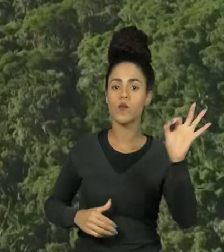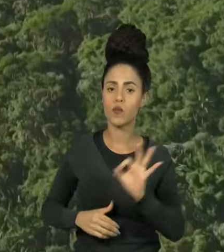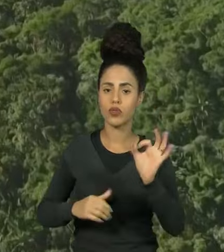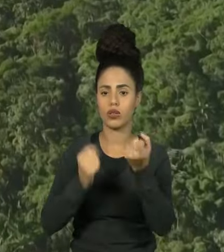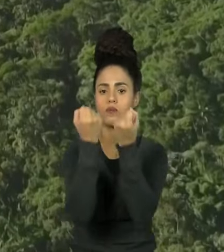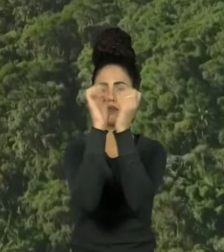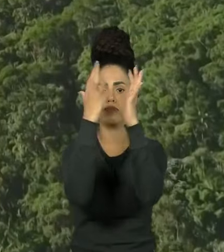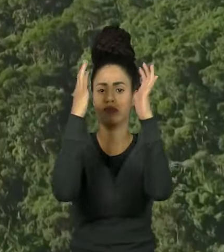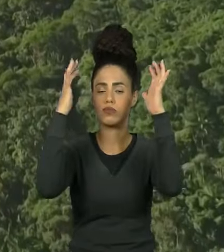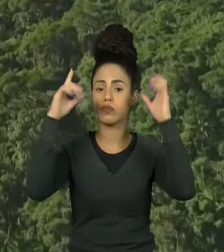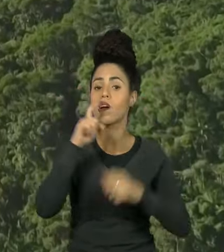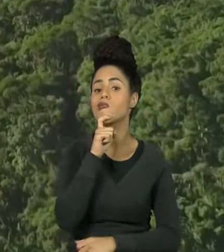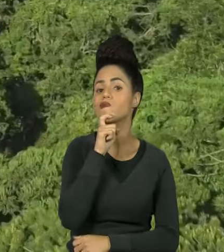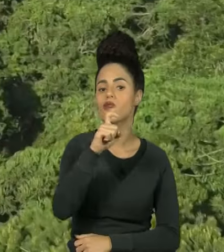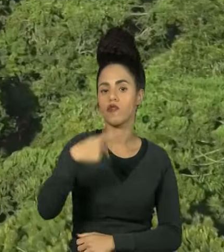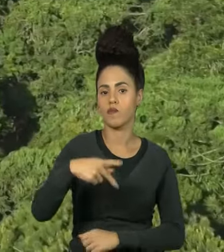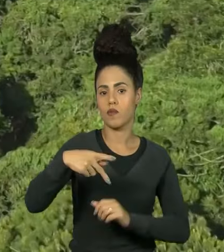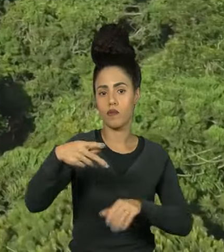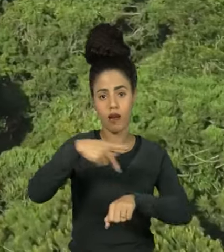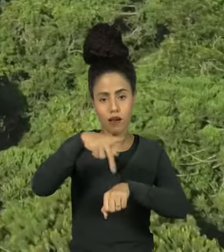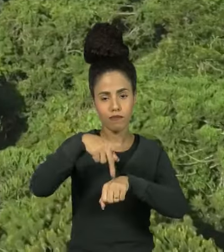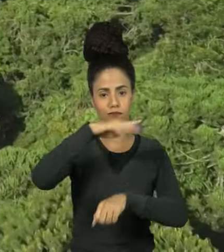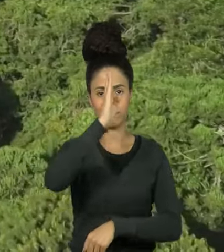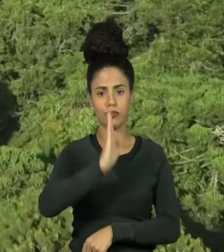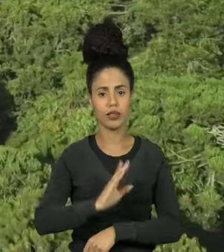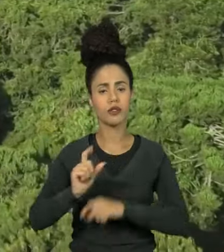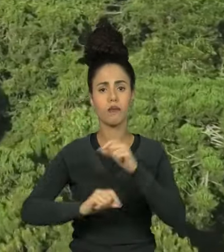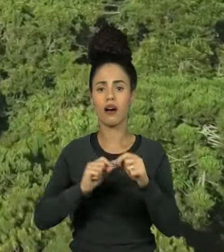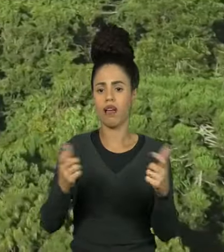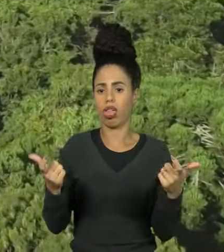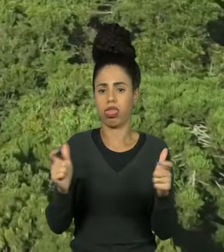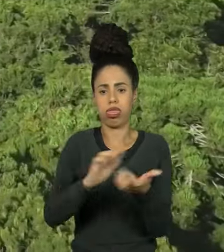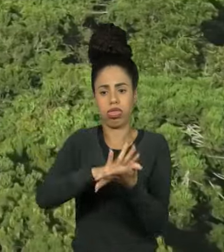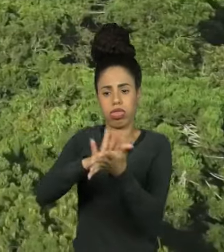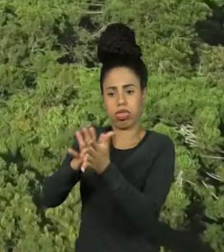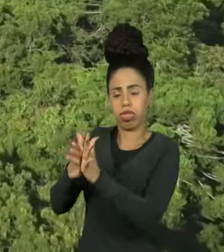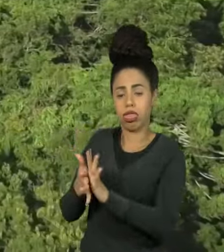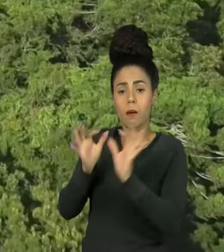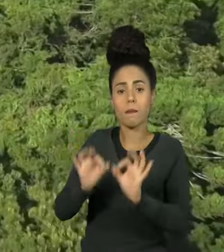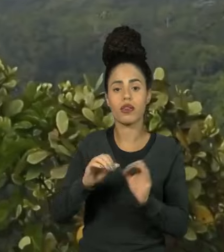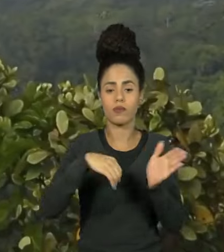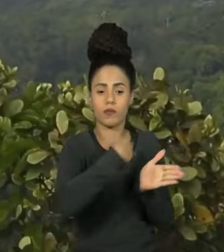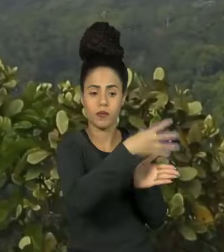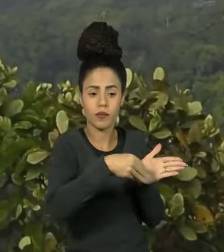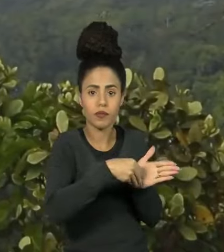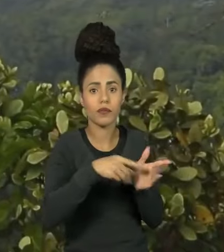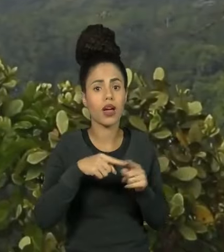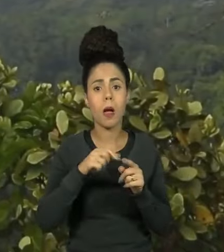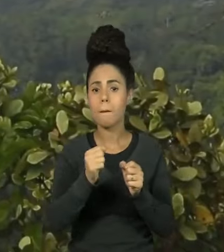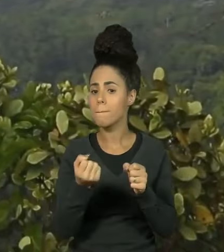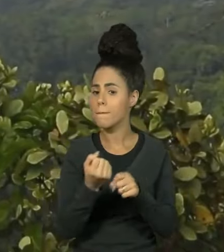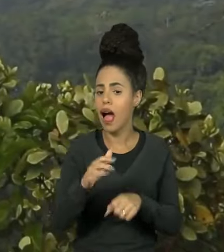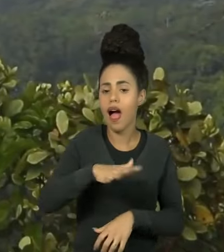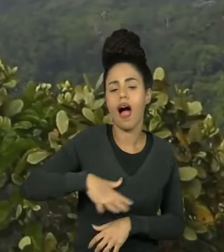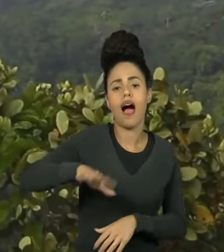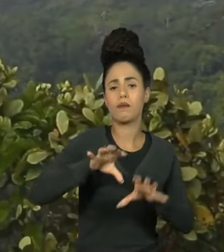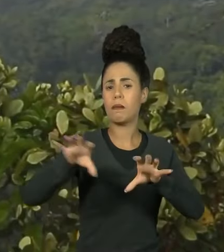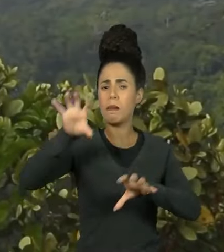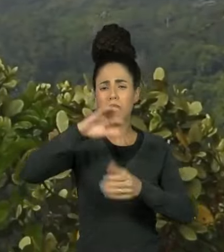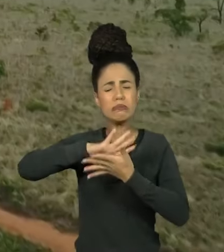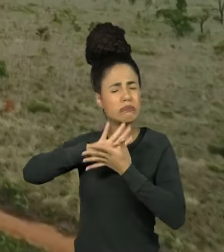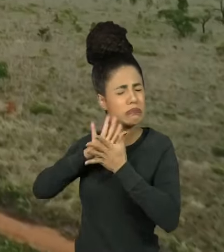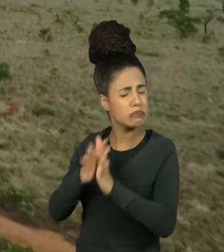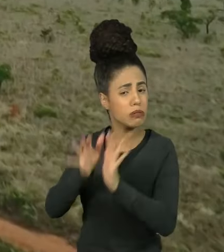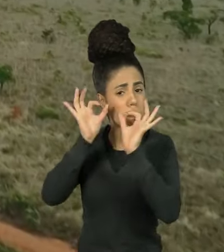vegetação nativa do Brasil pode estar degradada. A Mata Atlântica é o bioma mais destruído.